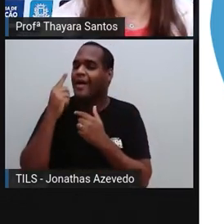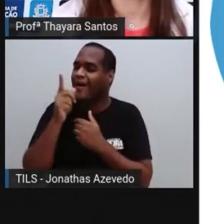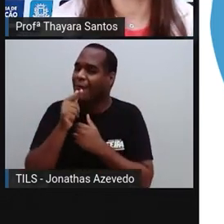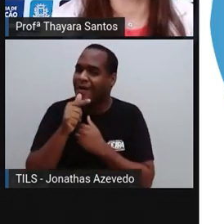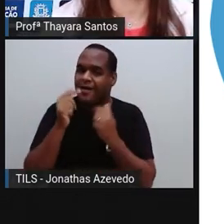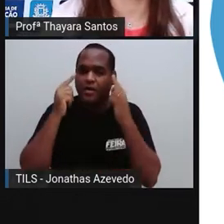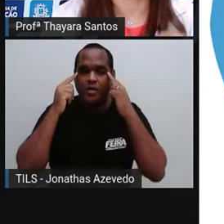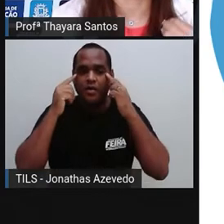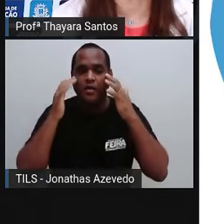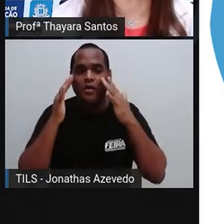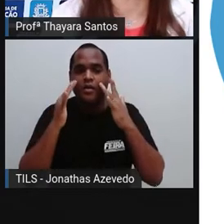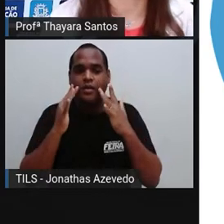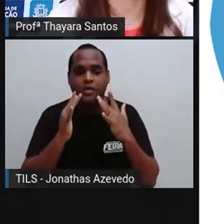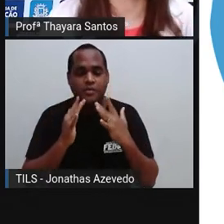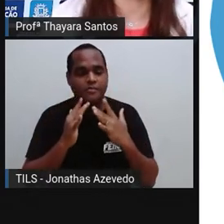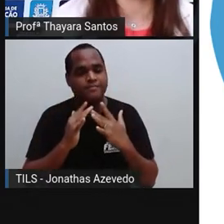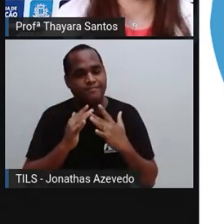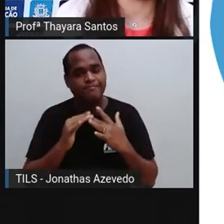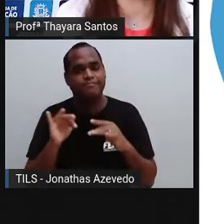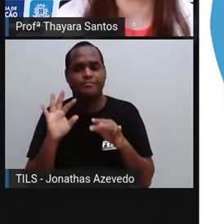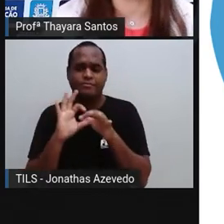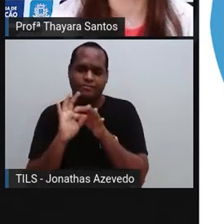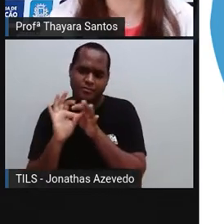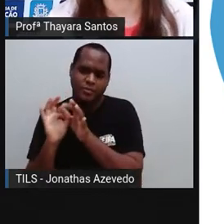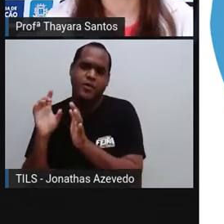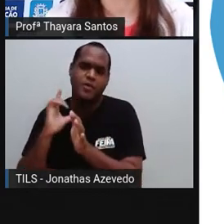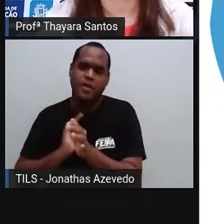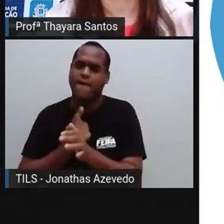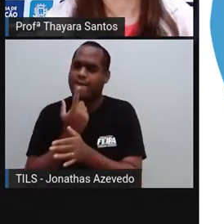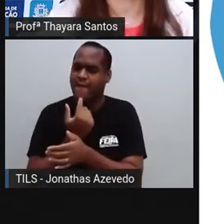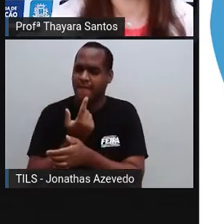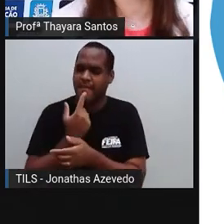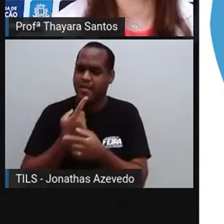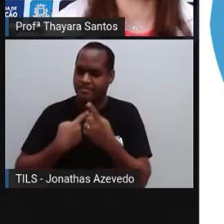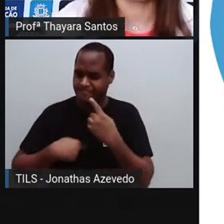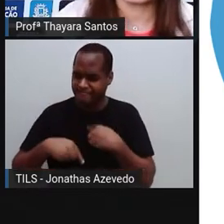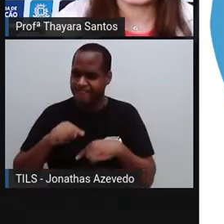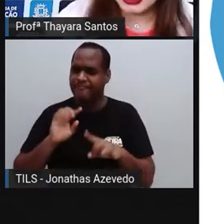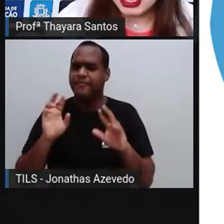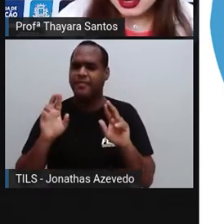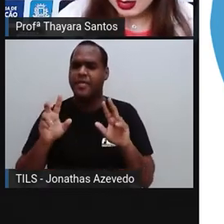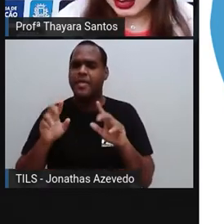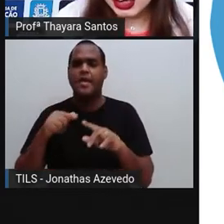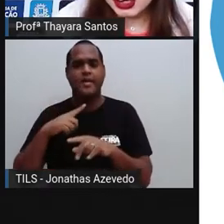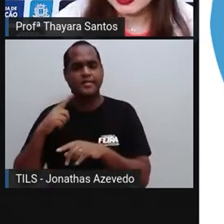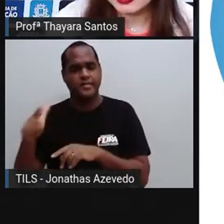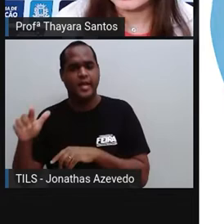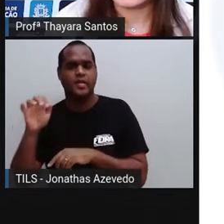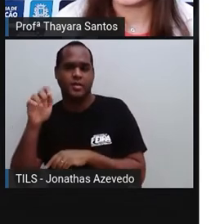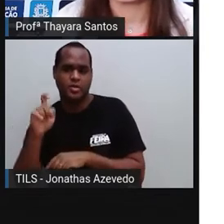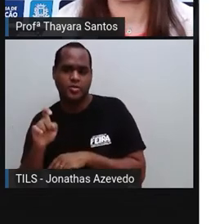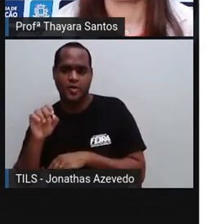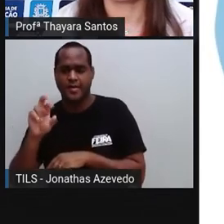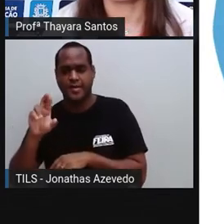sai. Então, não é liberada necessariamente na corrente sanguínea, no caso das glândulas exócrinas.